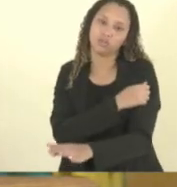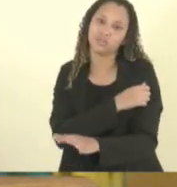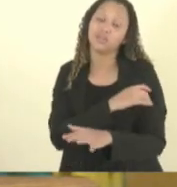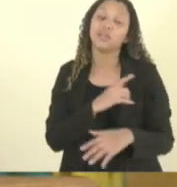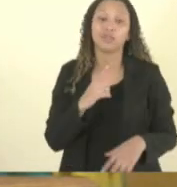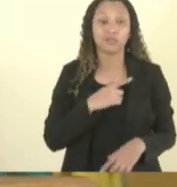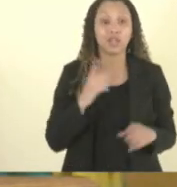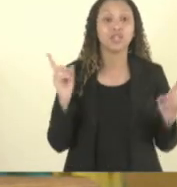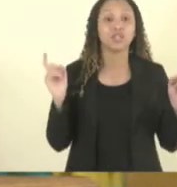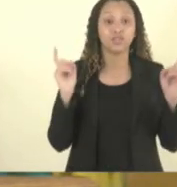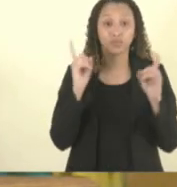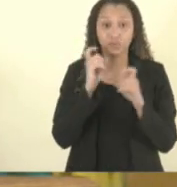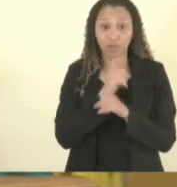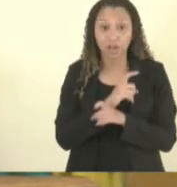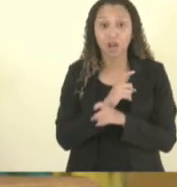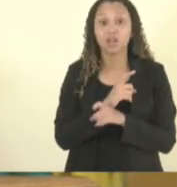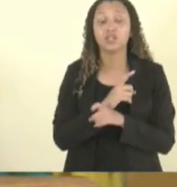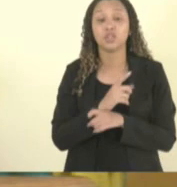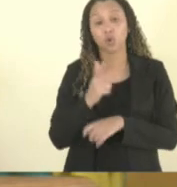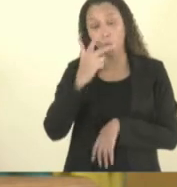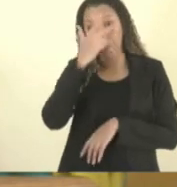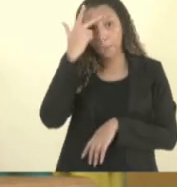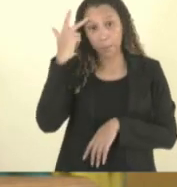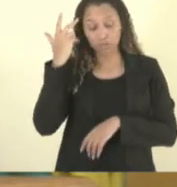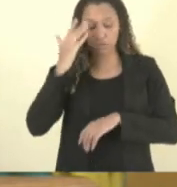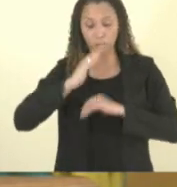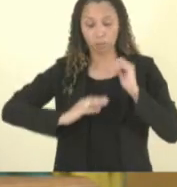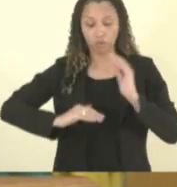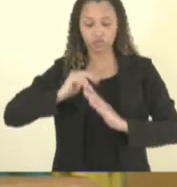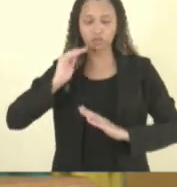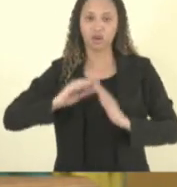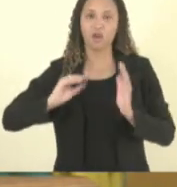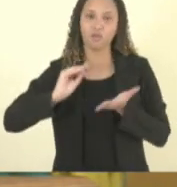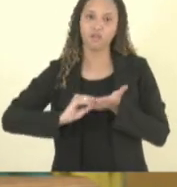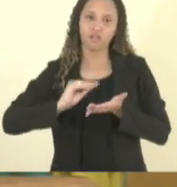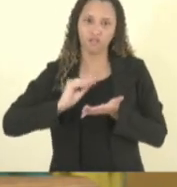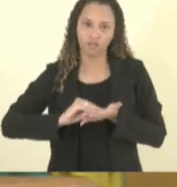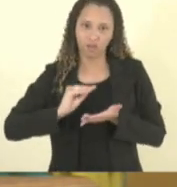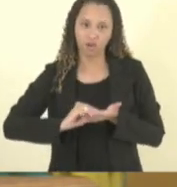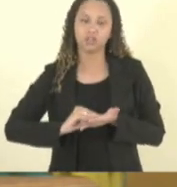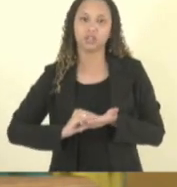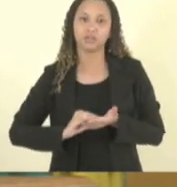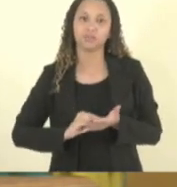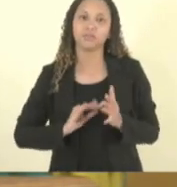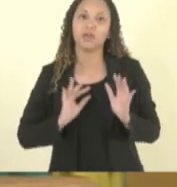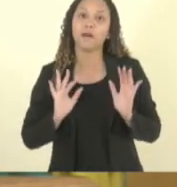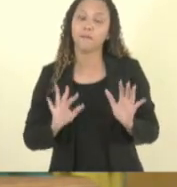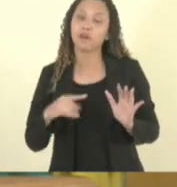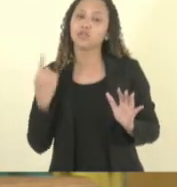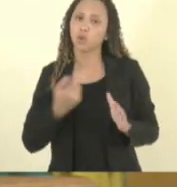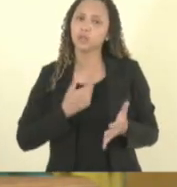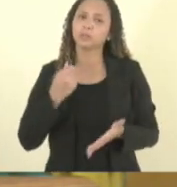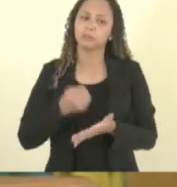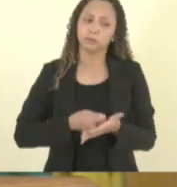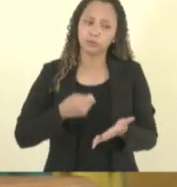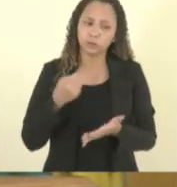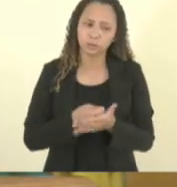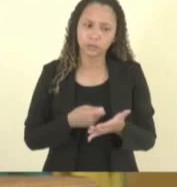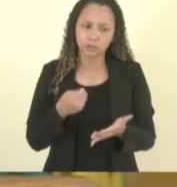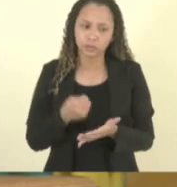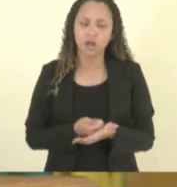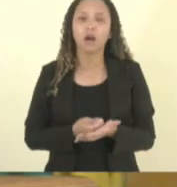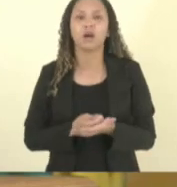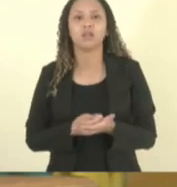o pessoal humano com o recurso humano tá mas a gente está batalhando nós estamos atrás